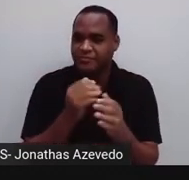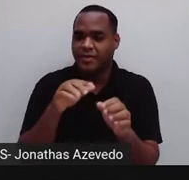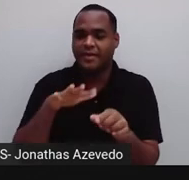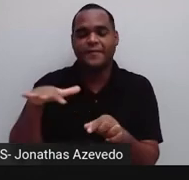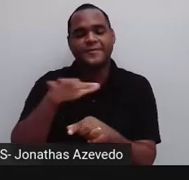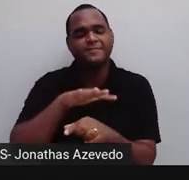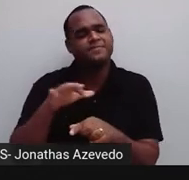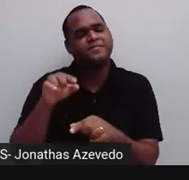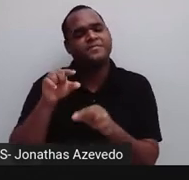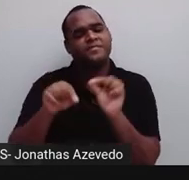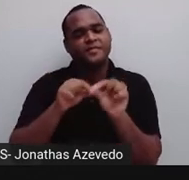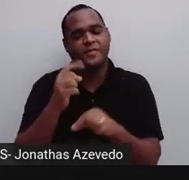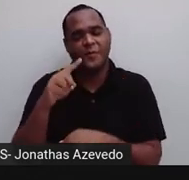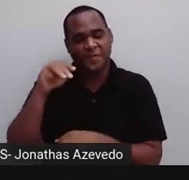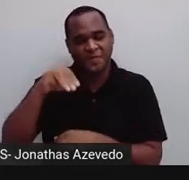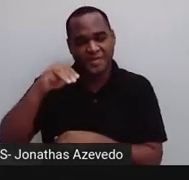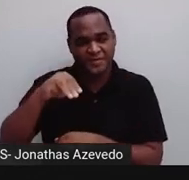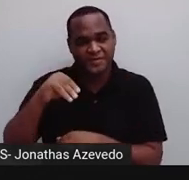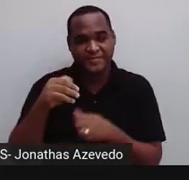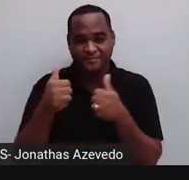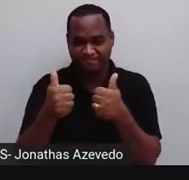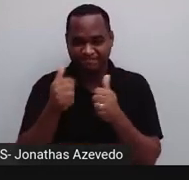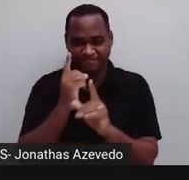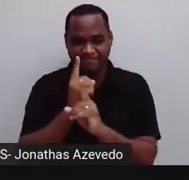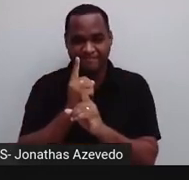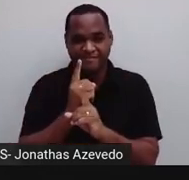um minutinho pra você encontrar